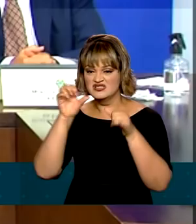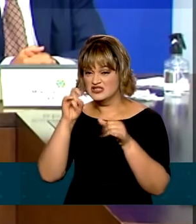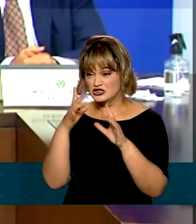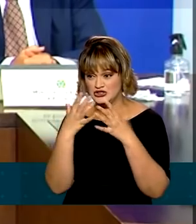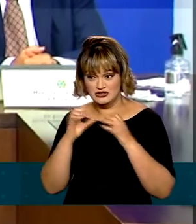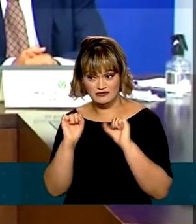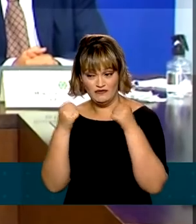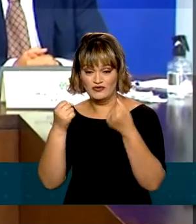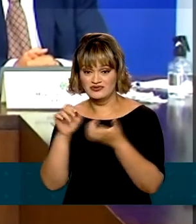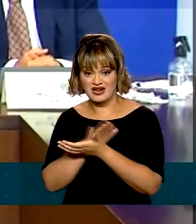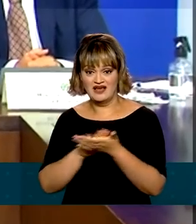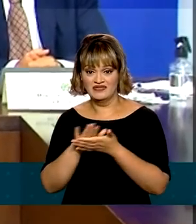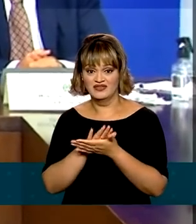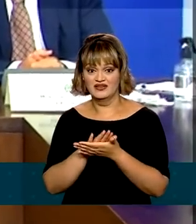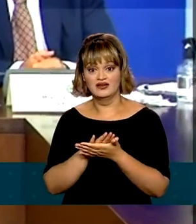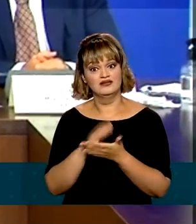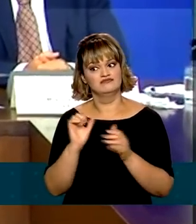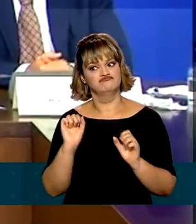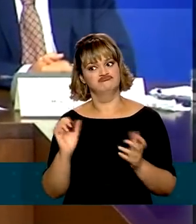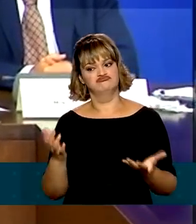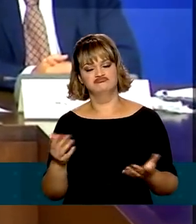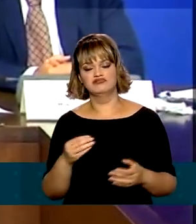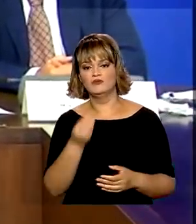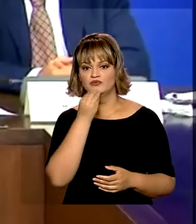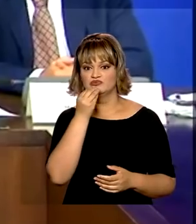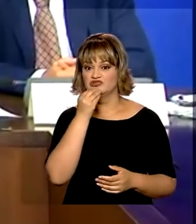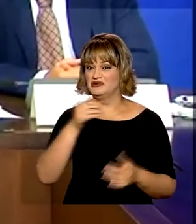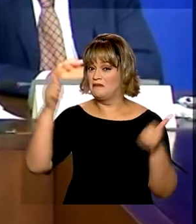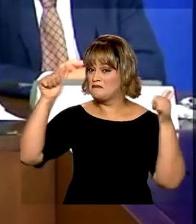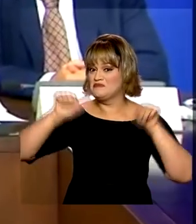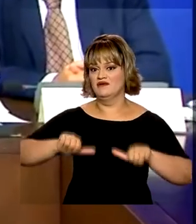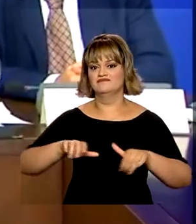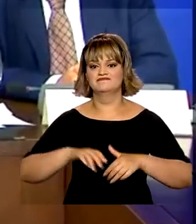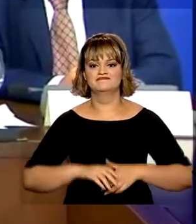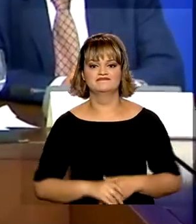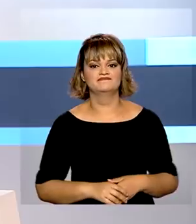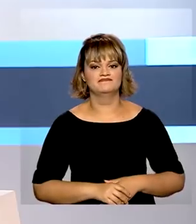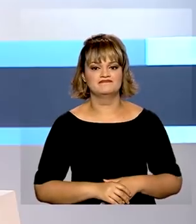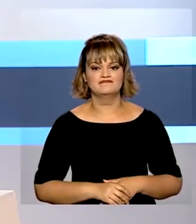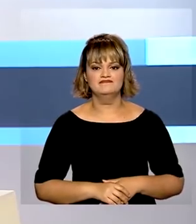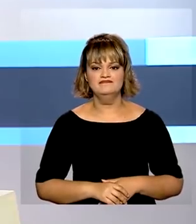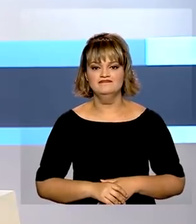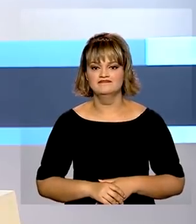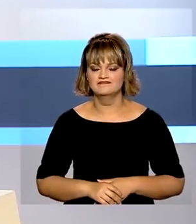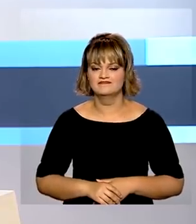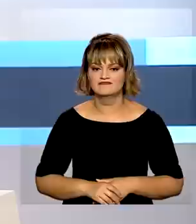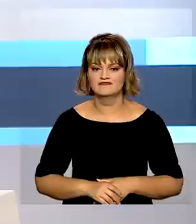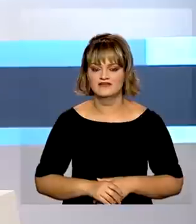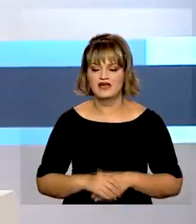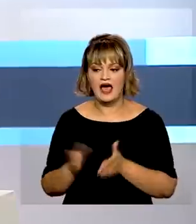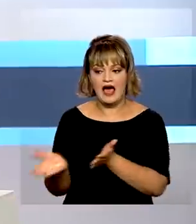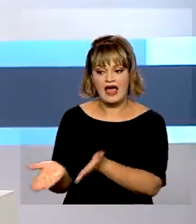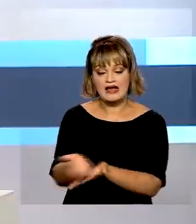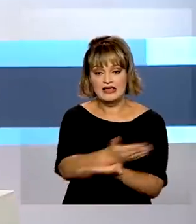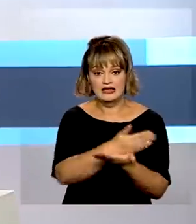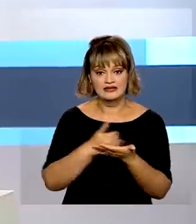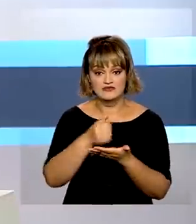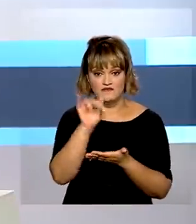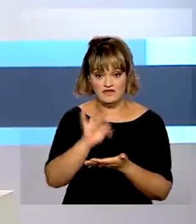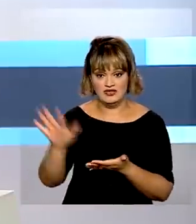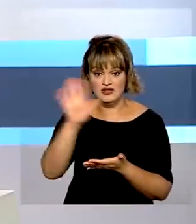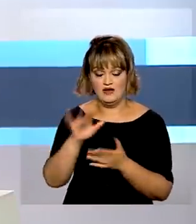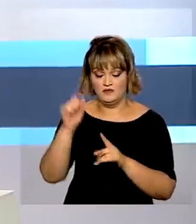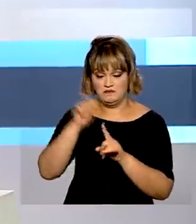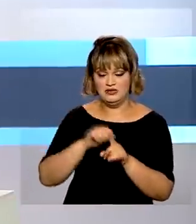podemos, não queremos imaginar o que poderia ter acontecido com a nossa pátria. A arrecadação federal no mês de